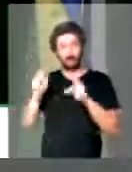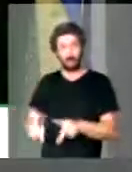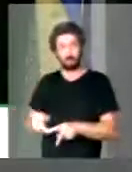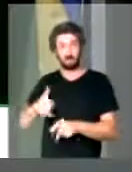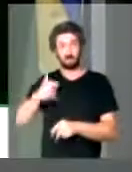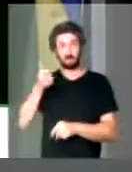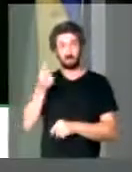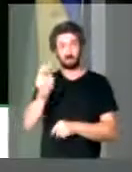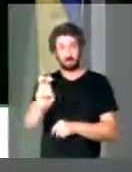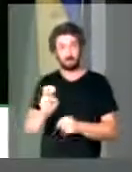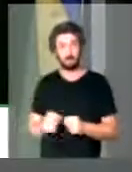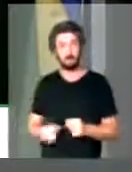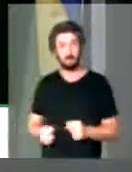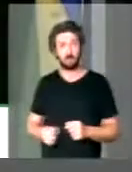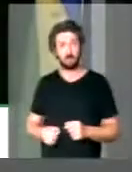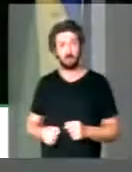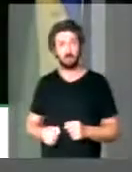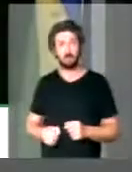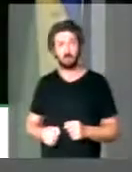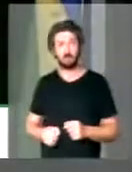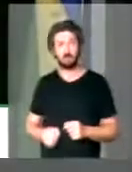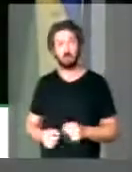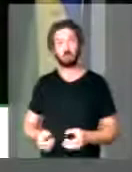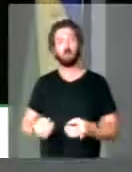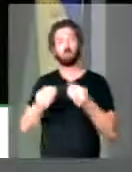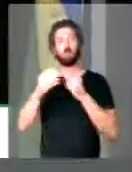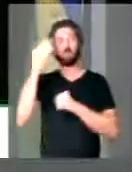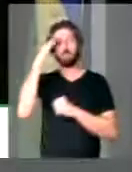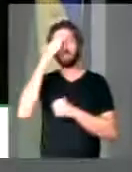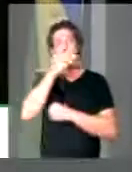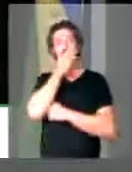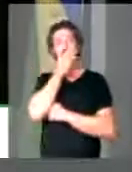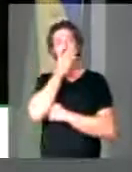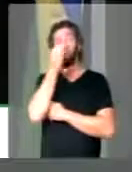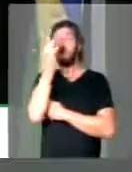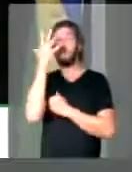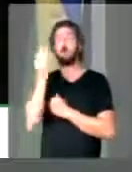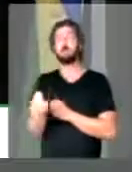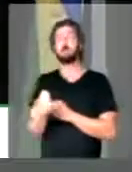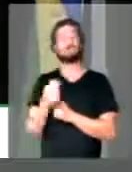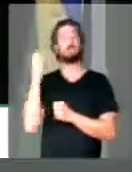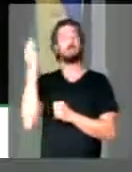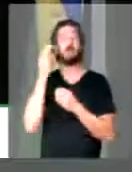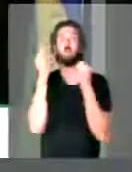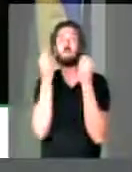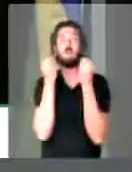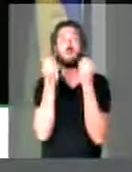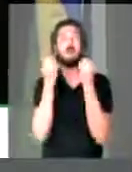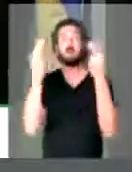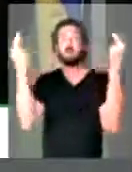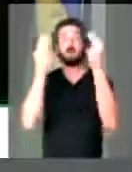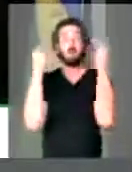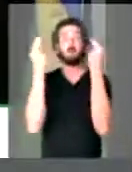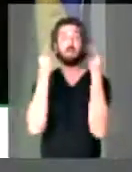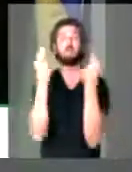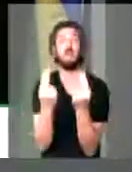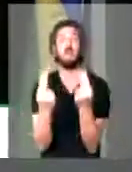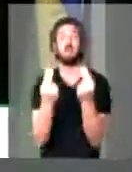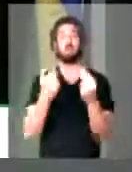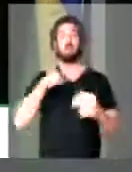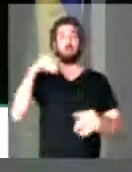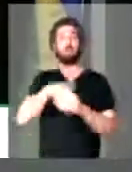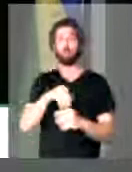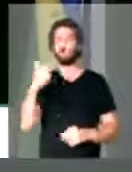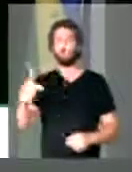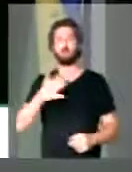65 anos? Como compreender, como aceitar? Não há como aceitar, não há. Não tem meu